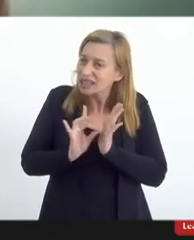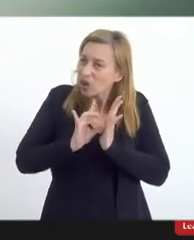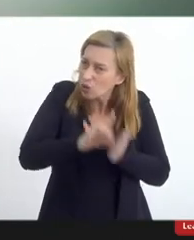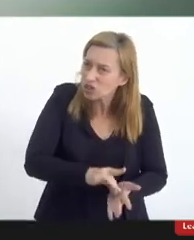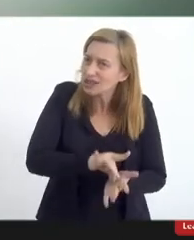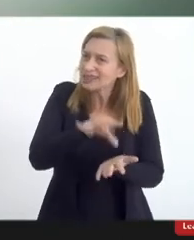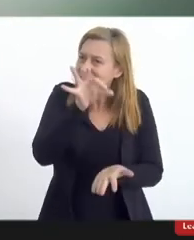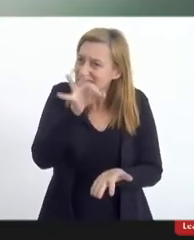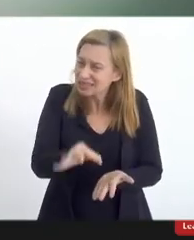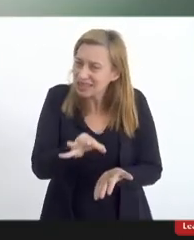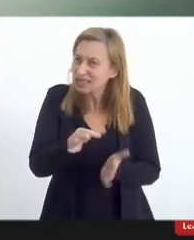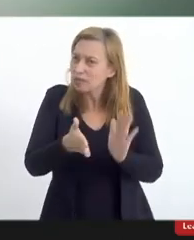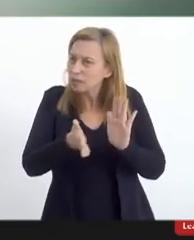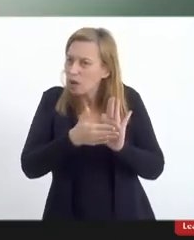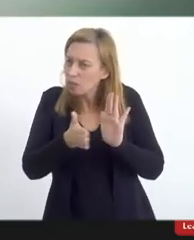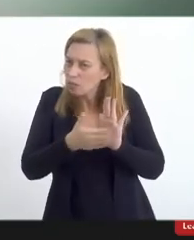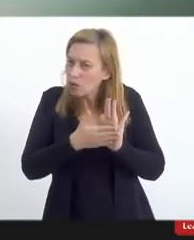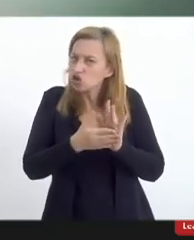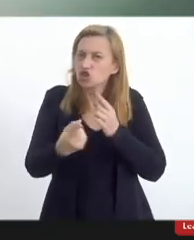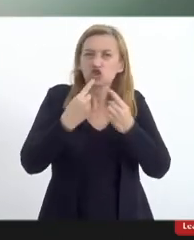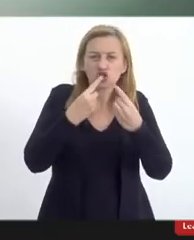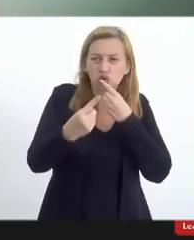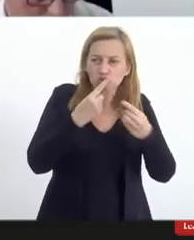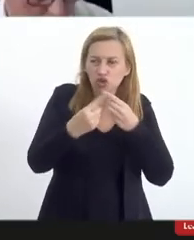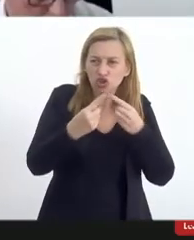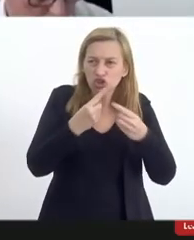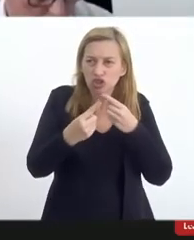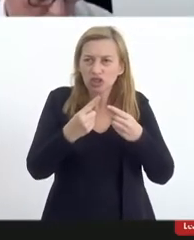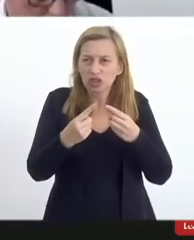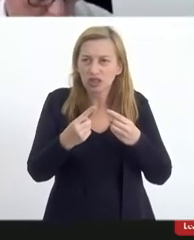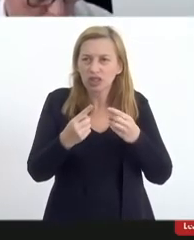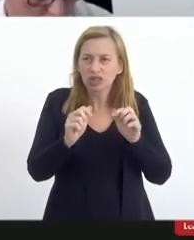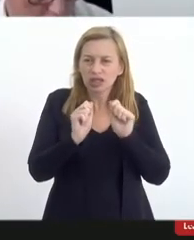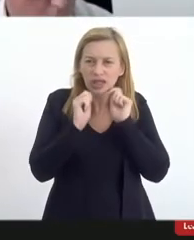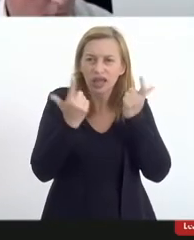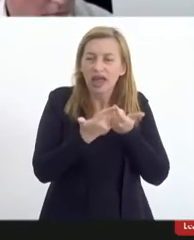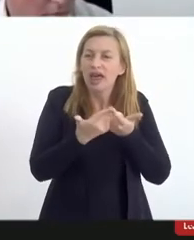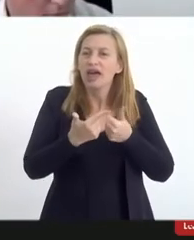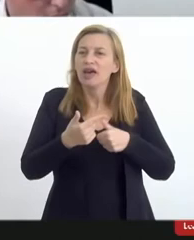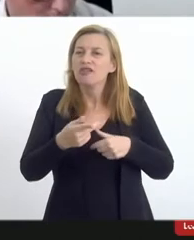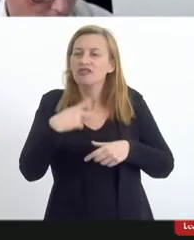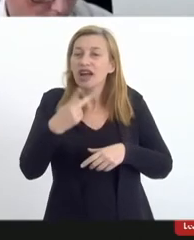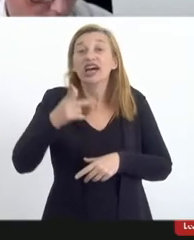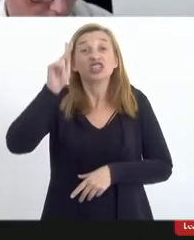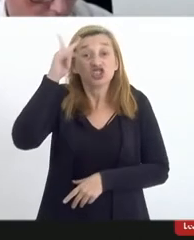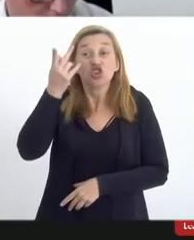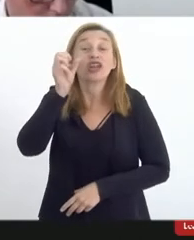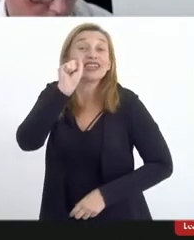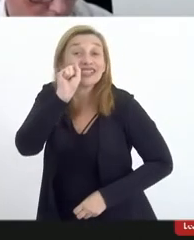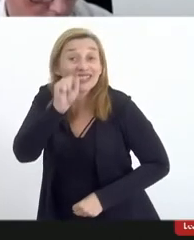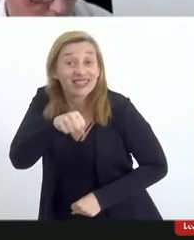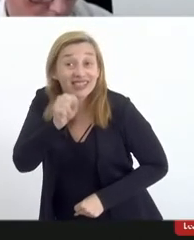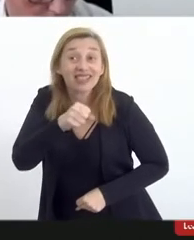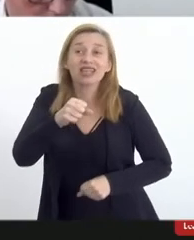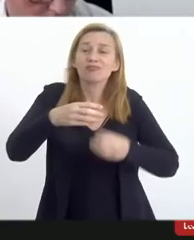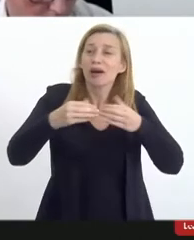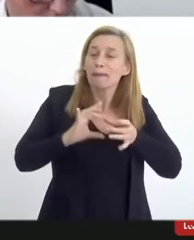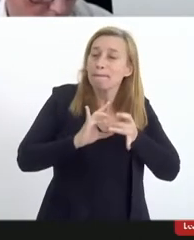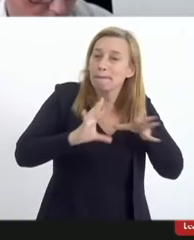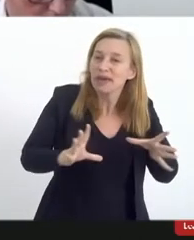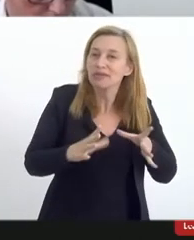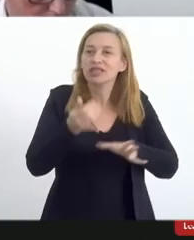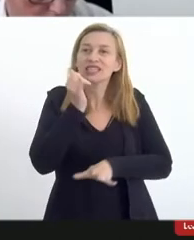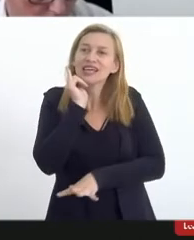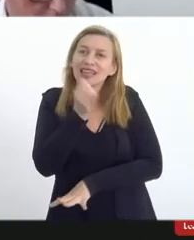originalidade da proposição debatida na Câmara dos Deputados é para falar de história sim é para permitir essa